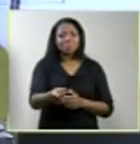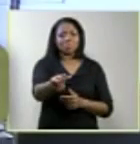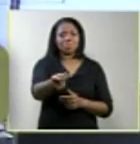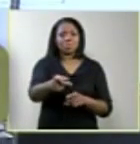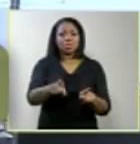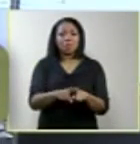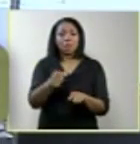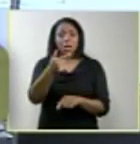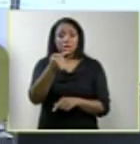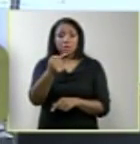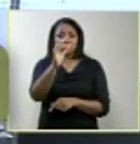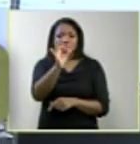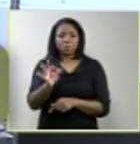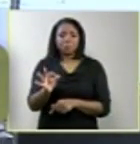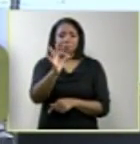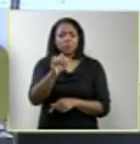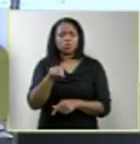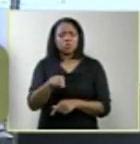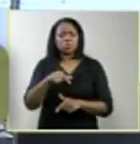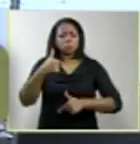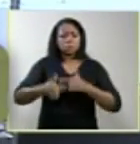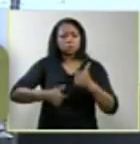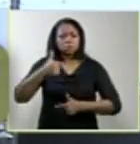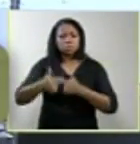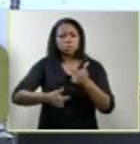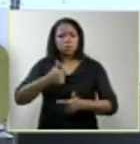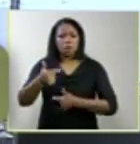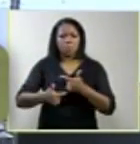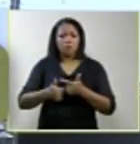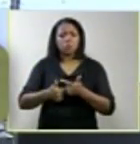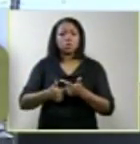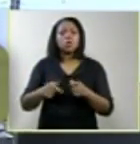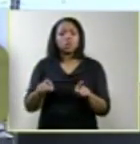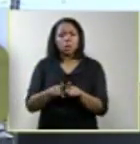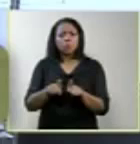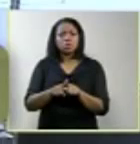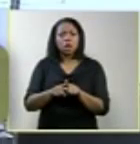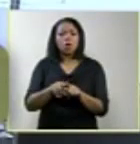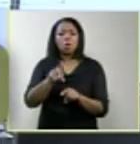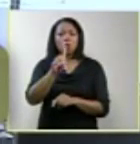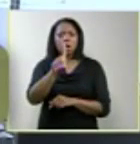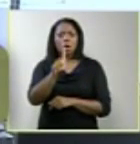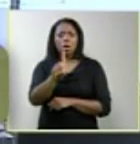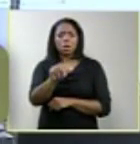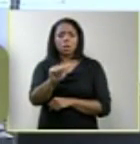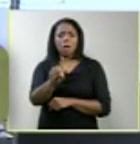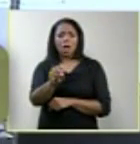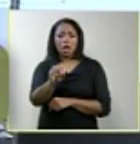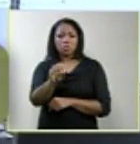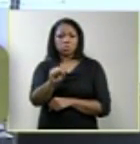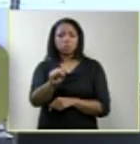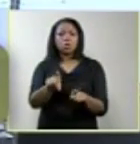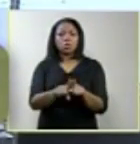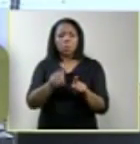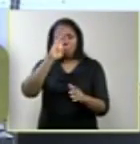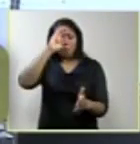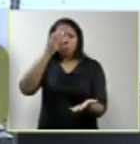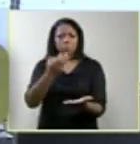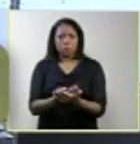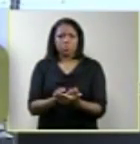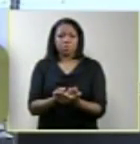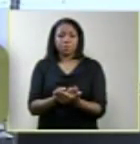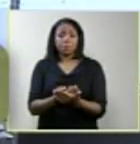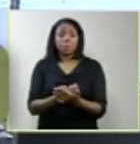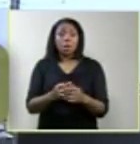7%. Isso são trabalhos, são dados muito confiáveis. O óbito intuterino, 7%. 4